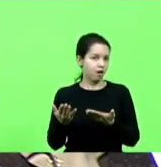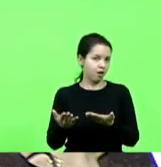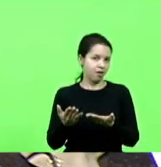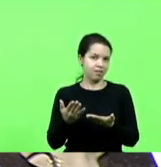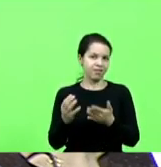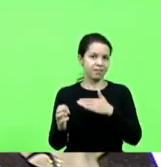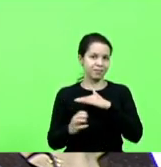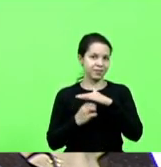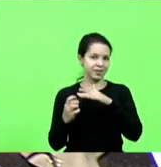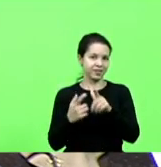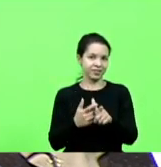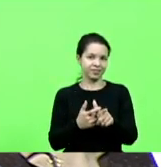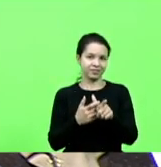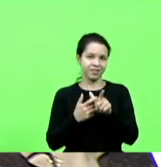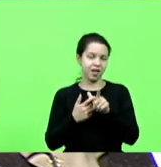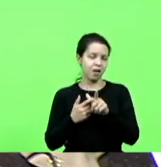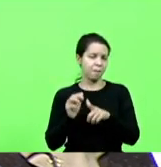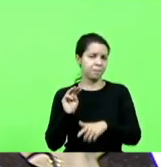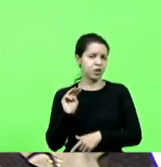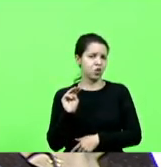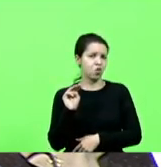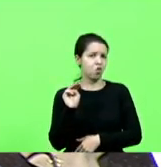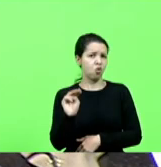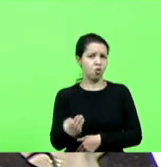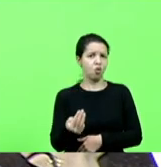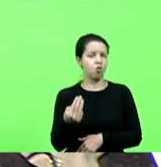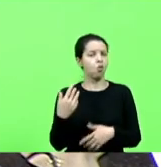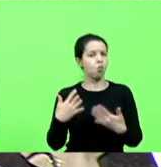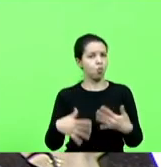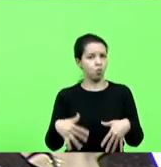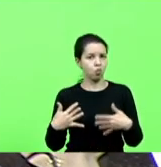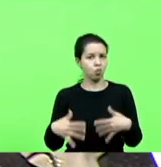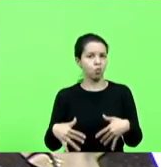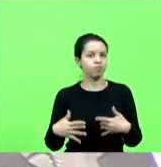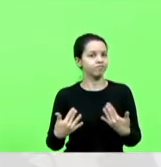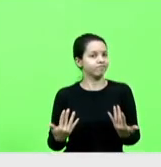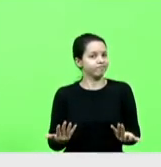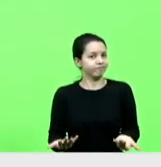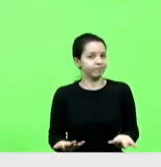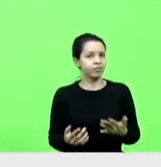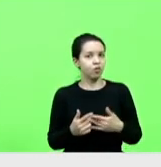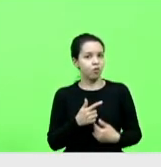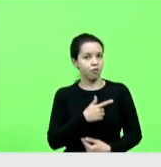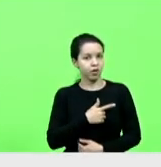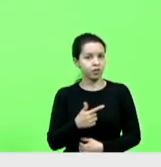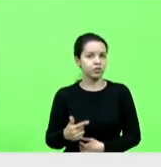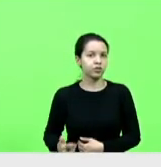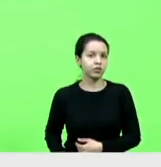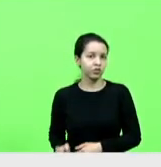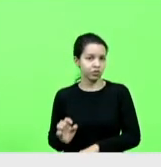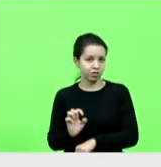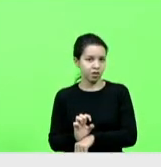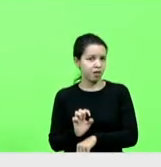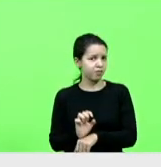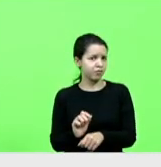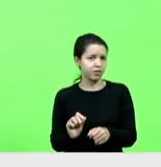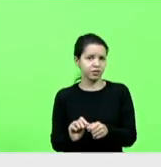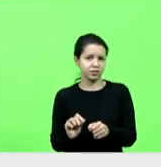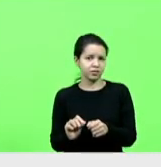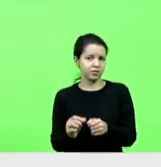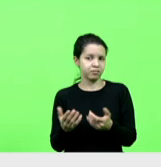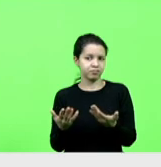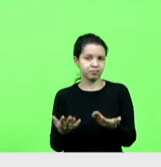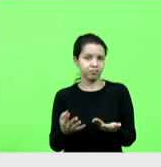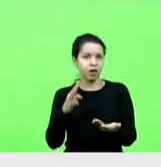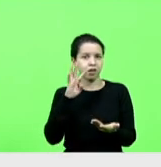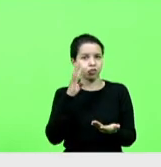déficit com milhões de reais. É isso que o Estado está fazendo para resolver